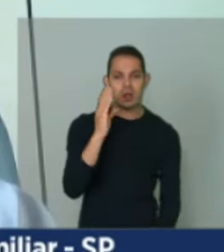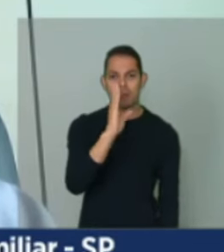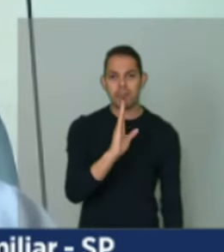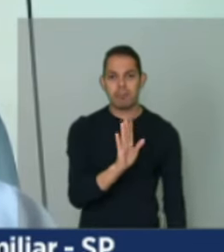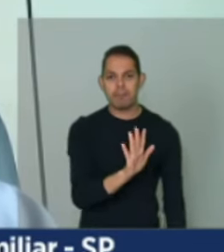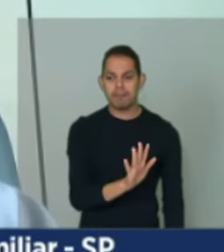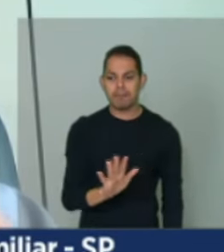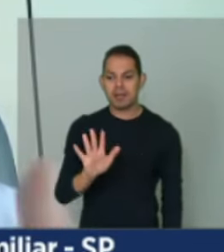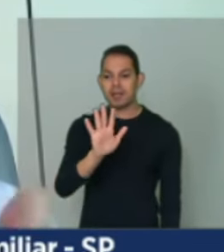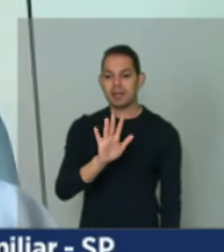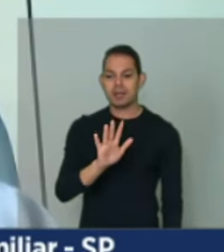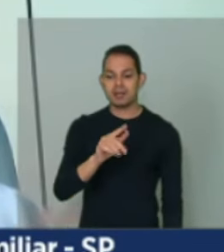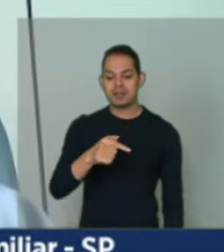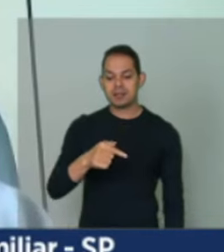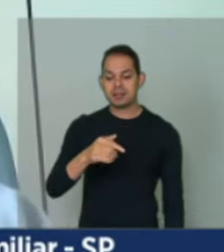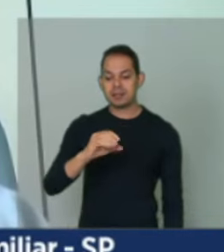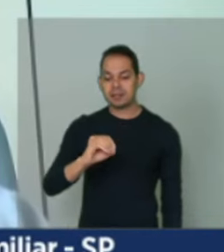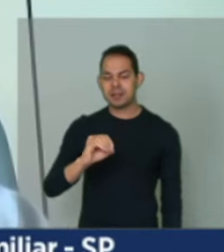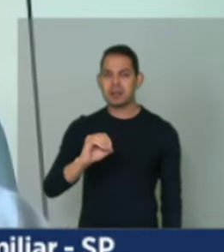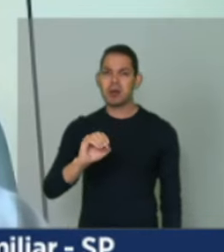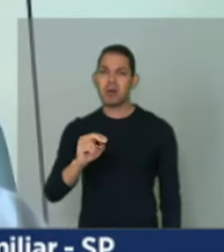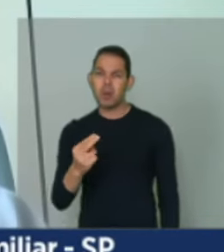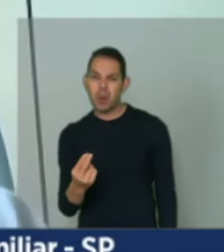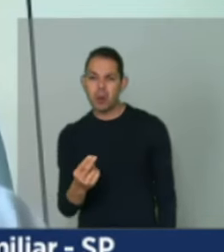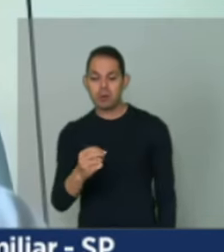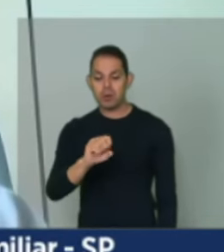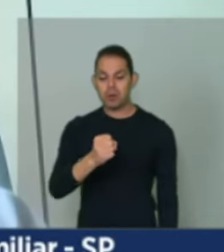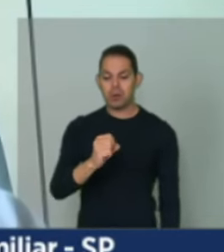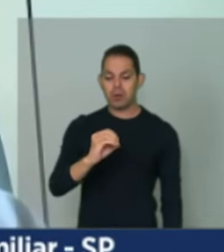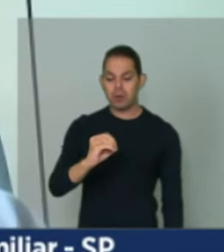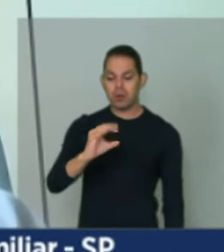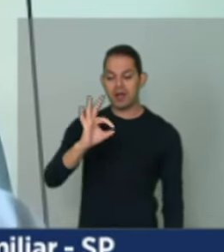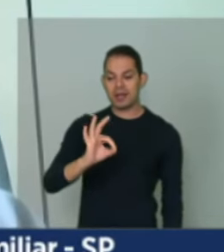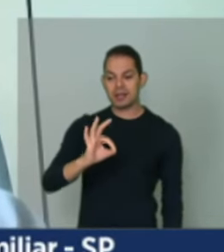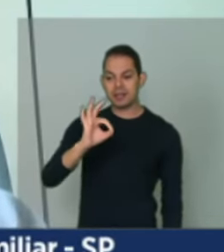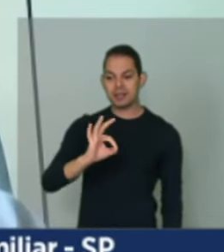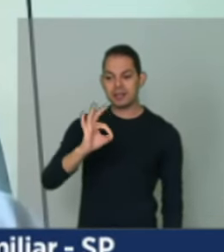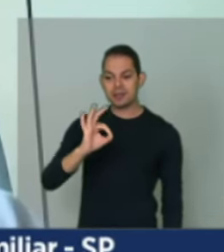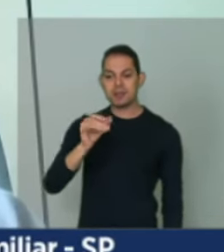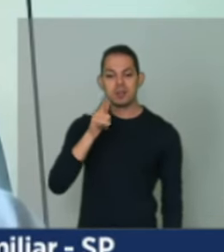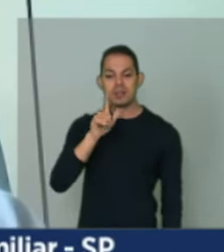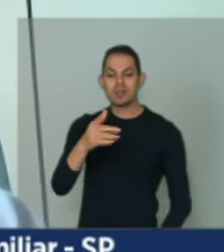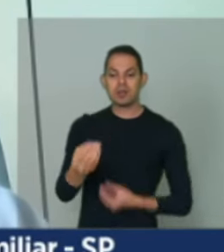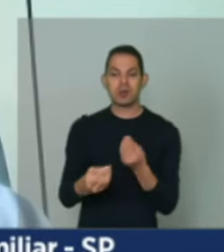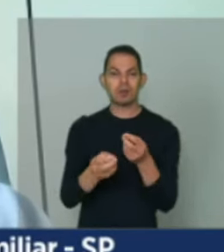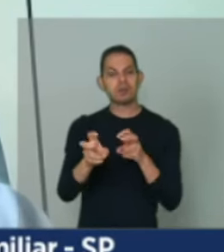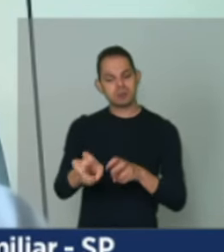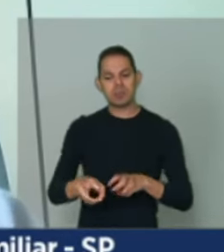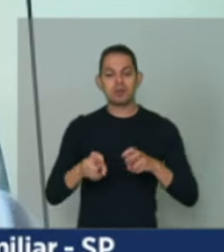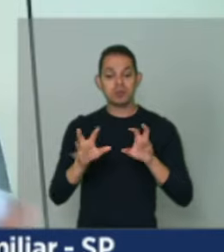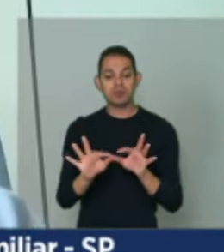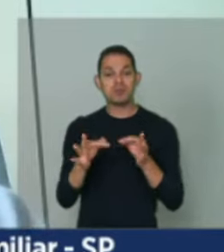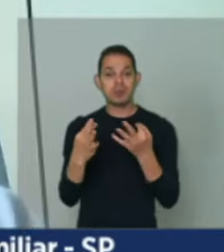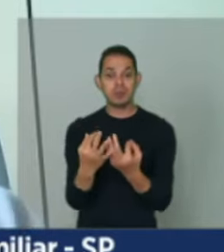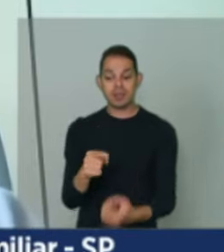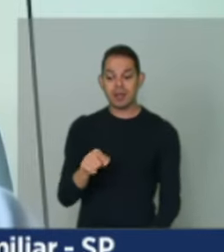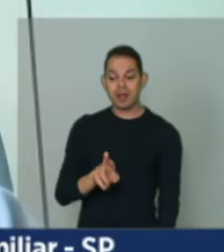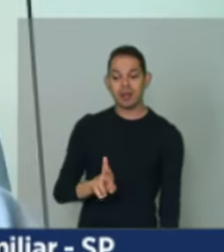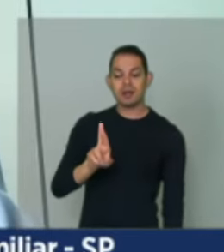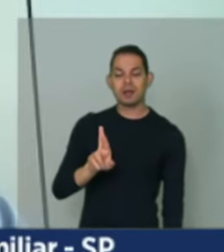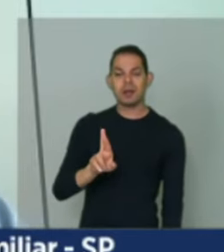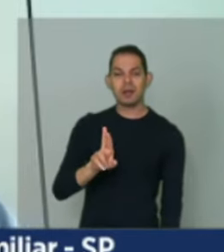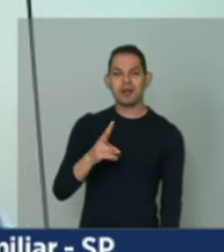70% ou até 80% vindo da agricultura familiar. O restante,